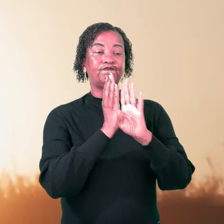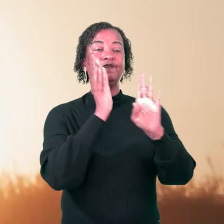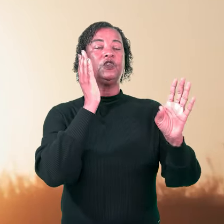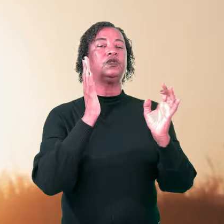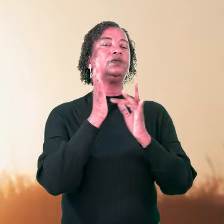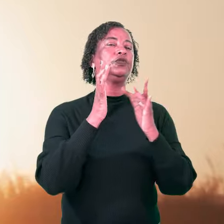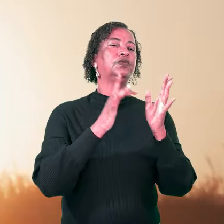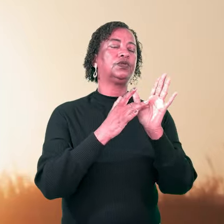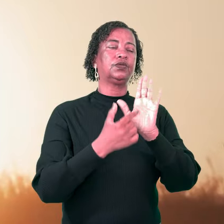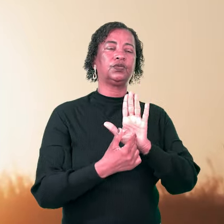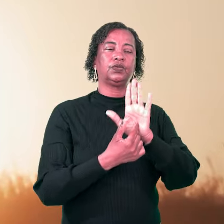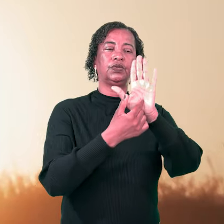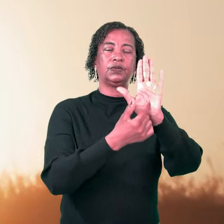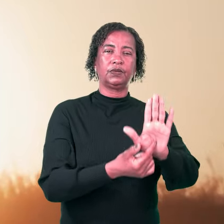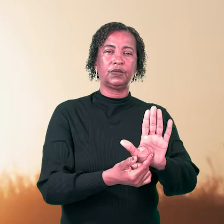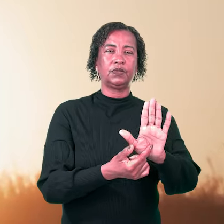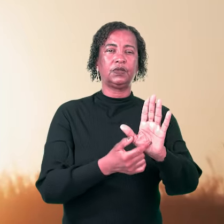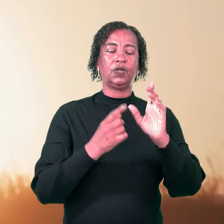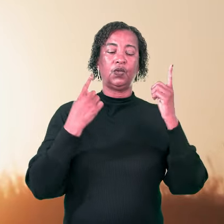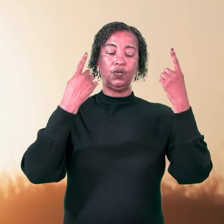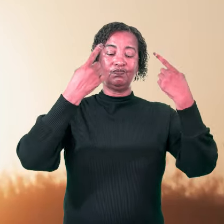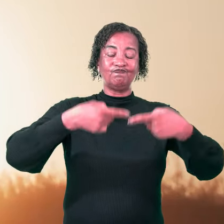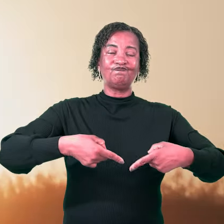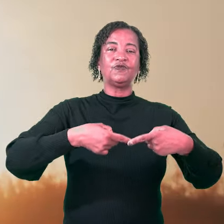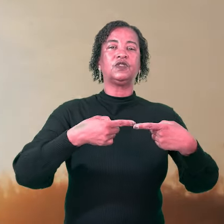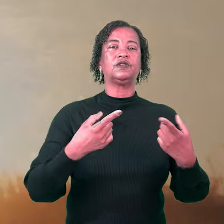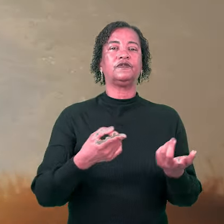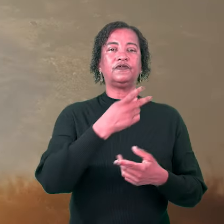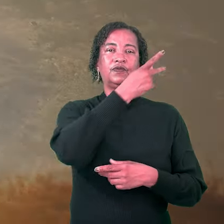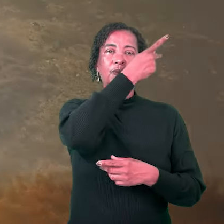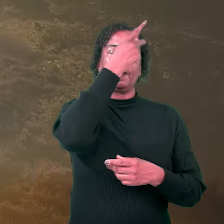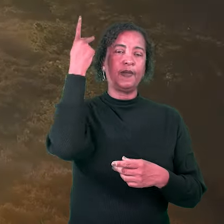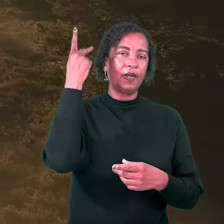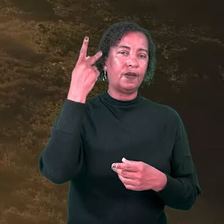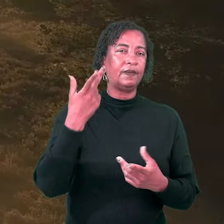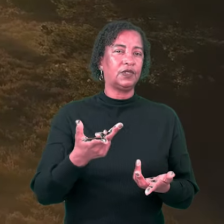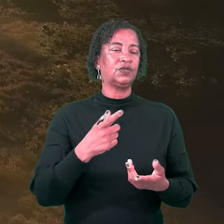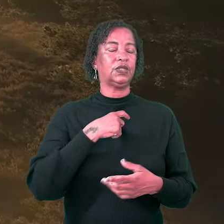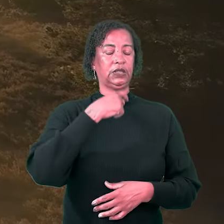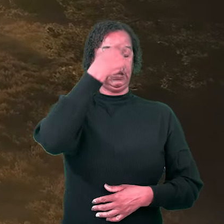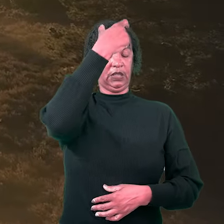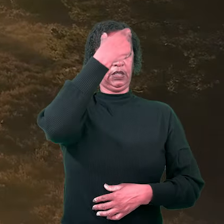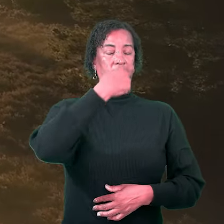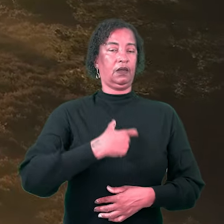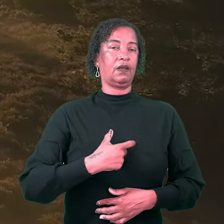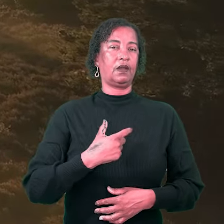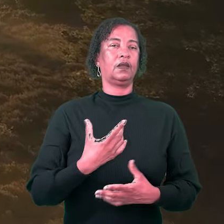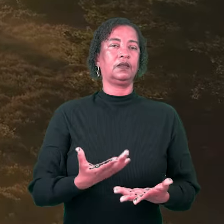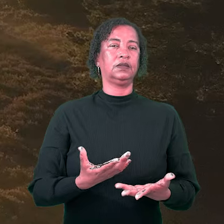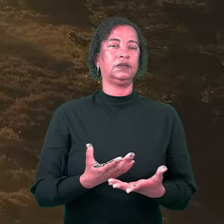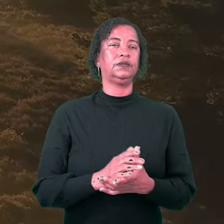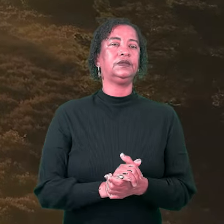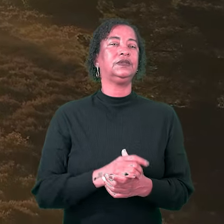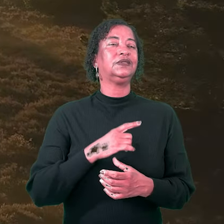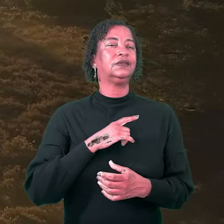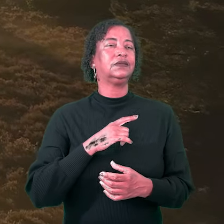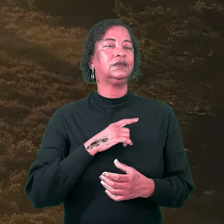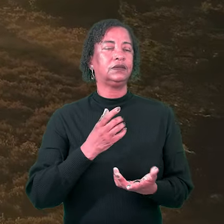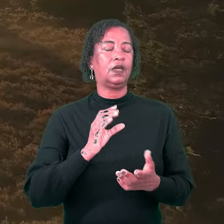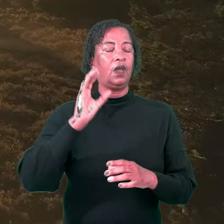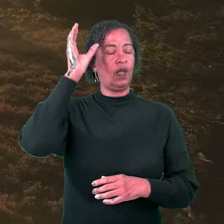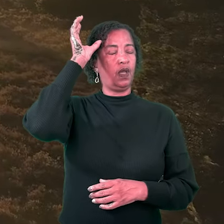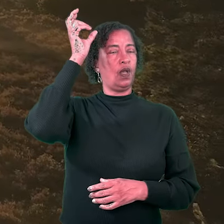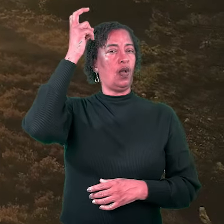está apresentando o desafio para uma pessoa de caráter cristão impactar uma cultura pagã.